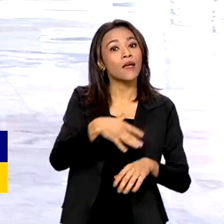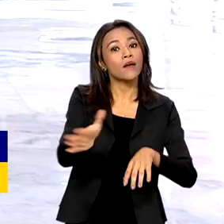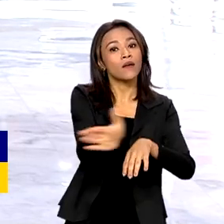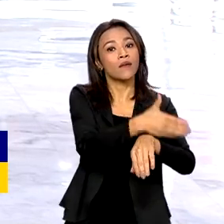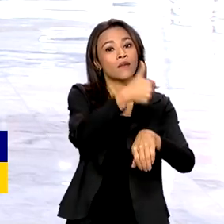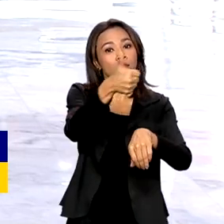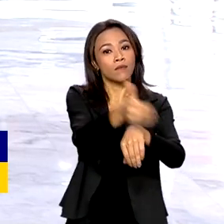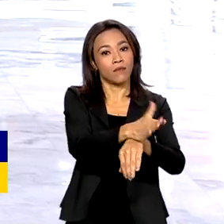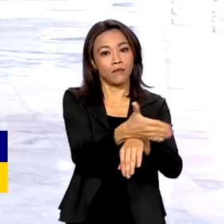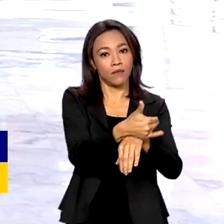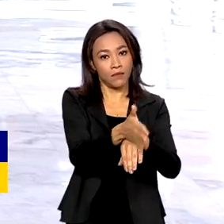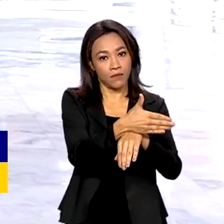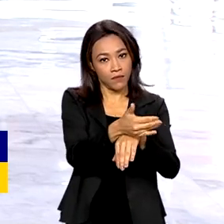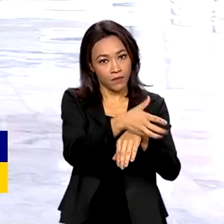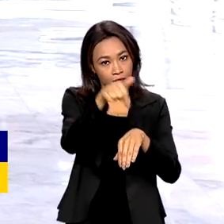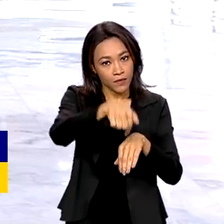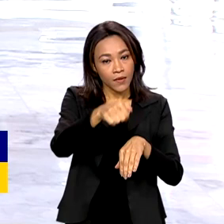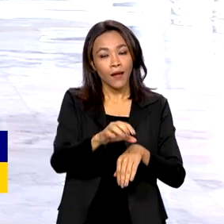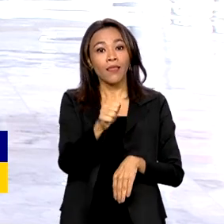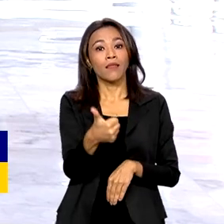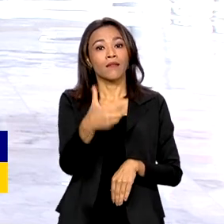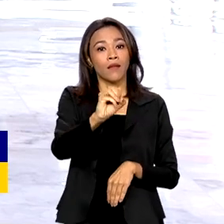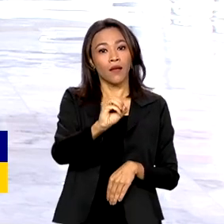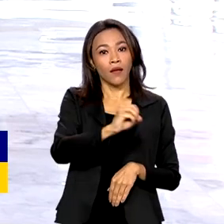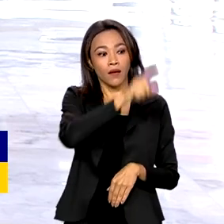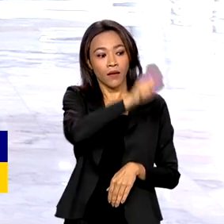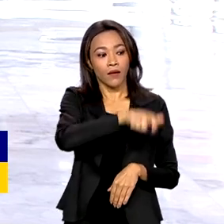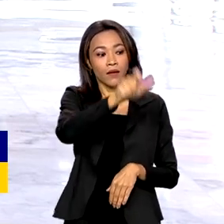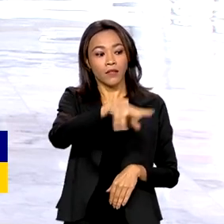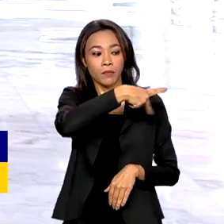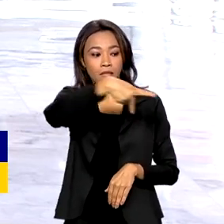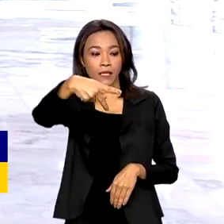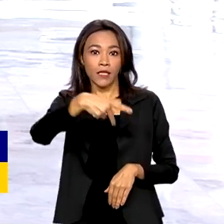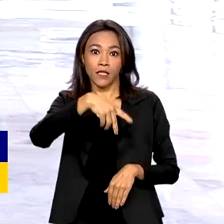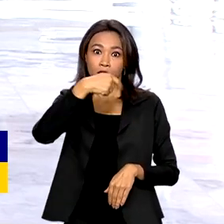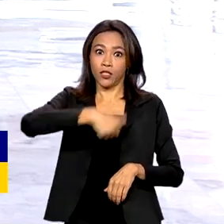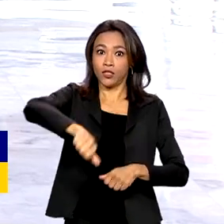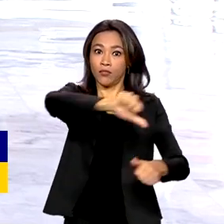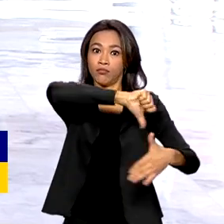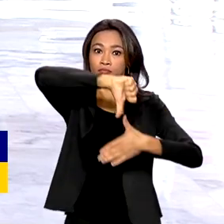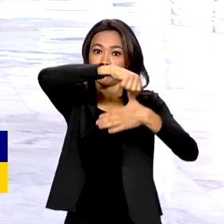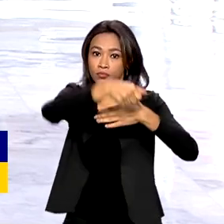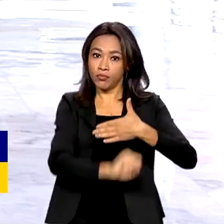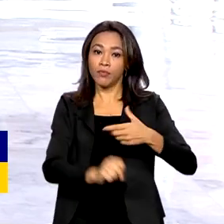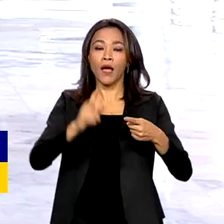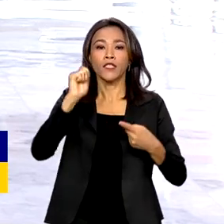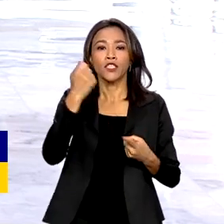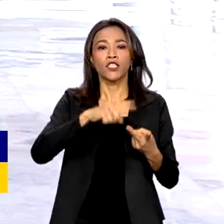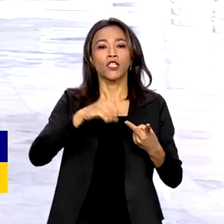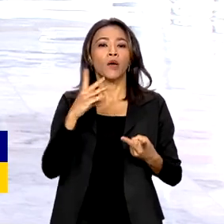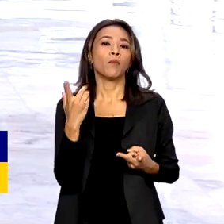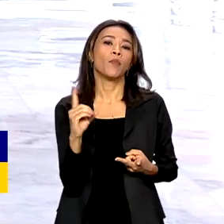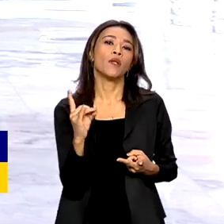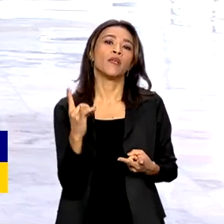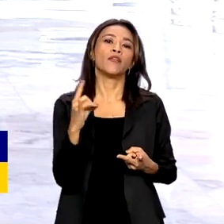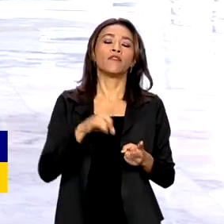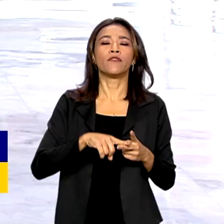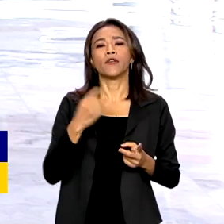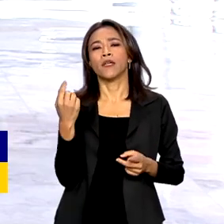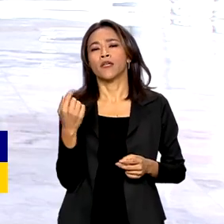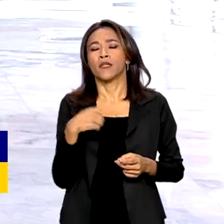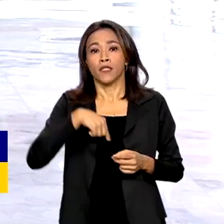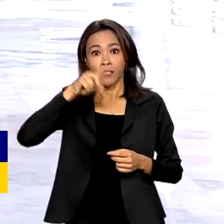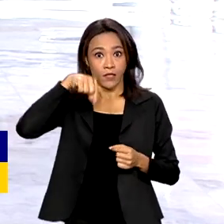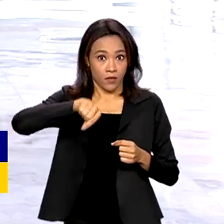e contará com a participação de 10 presidentes sul-americanos, né? Confirmaram presença argentina, Bolívia, Chile, Colômbia,